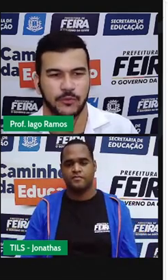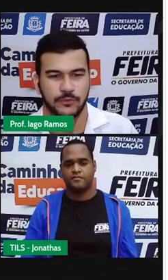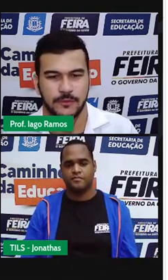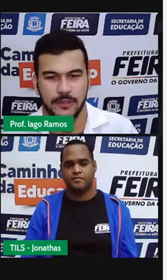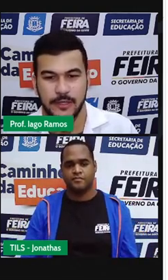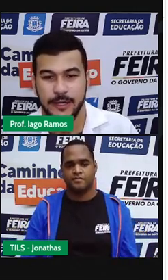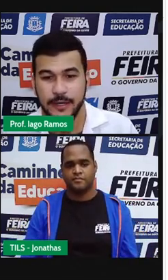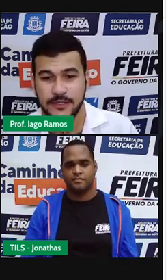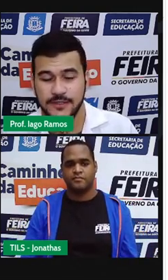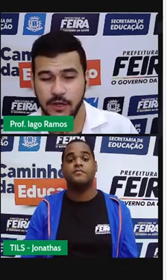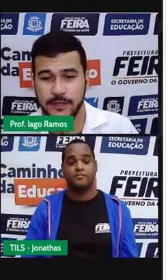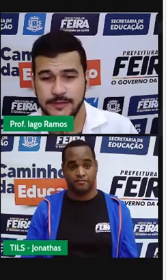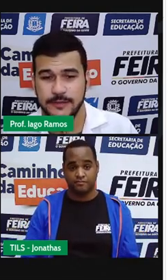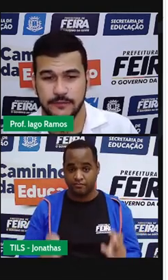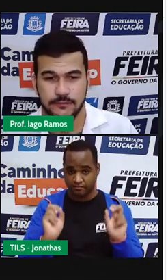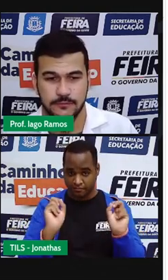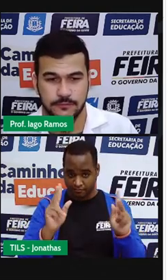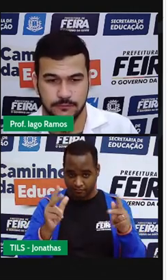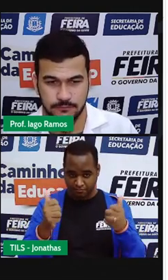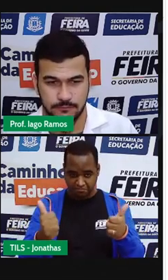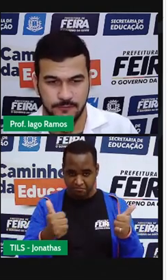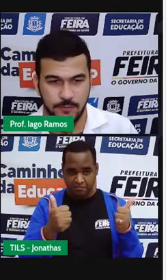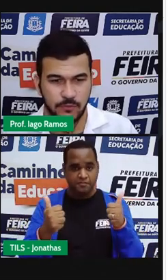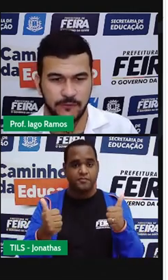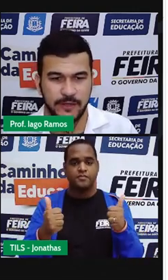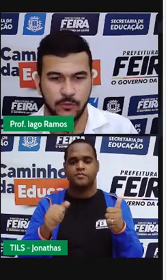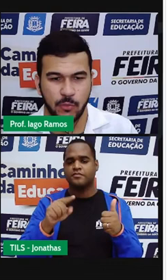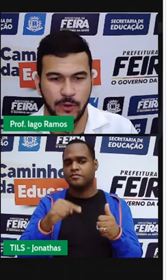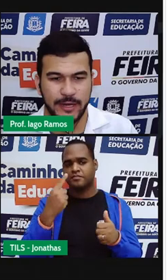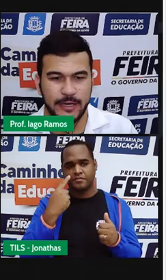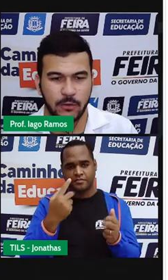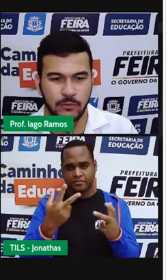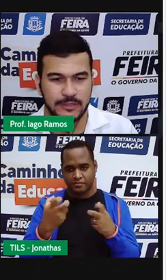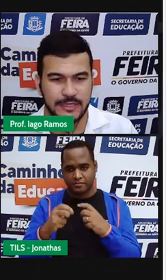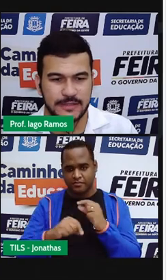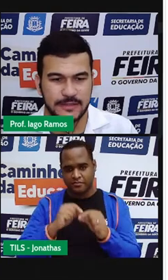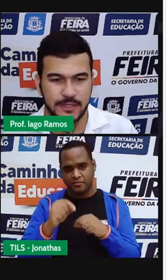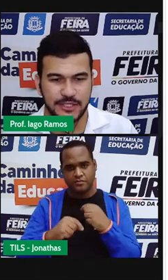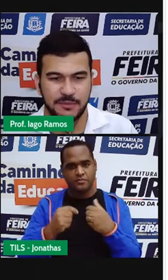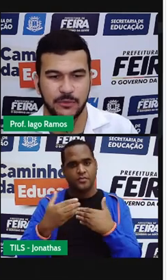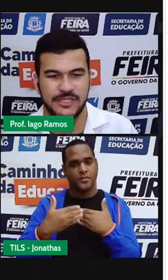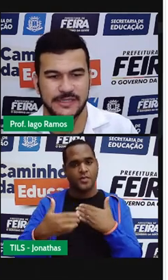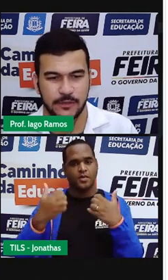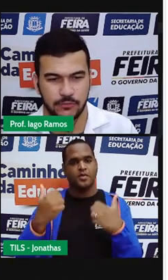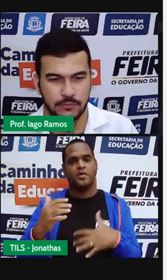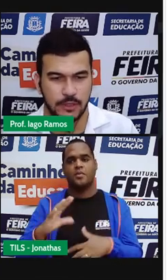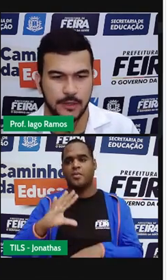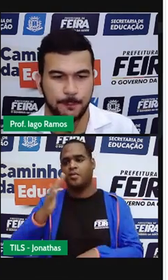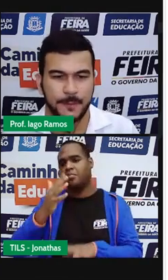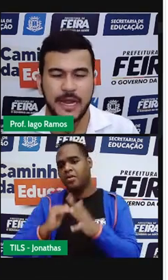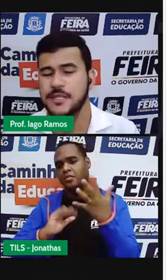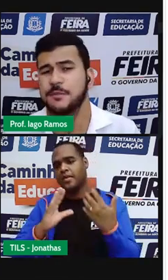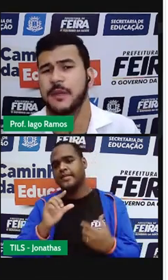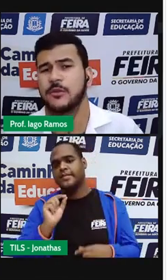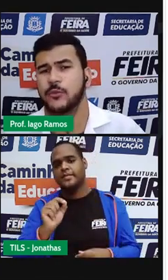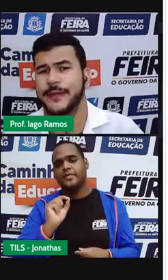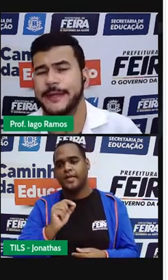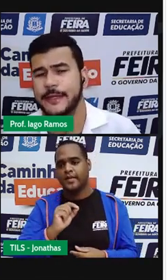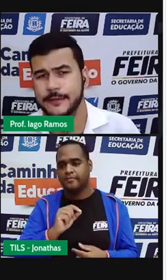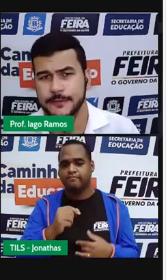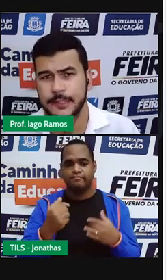Pronto. Só que assim, vamos ver como é que acontece essa diminuição. Para